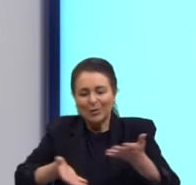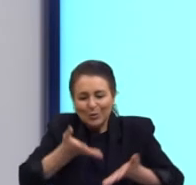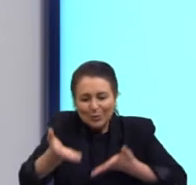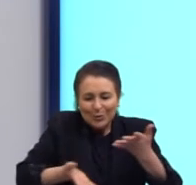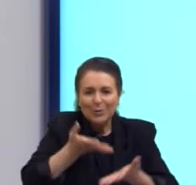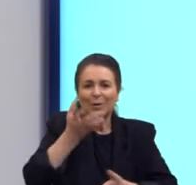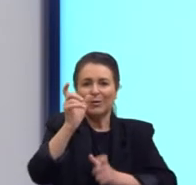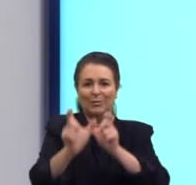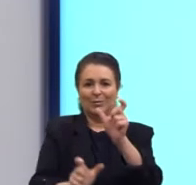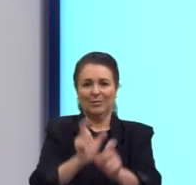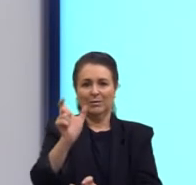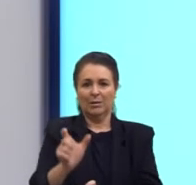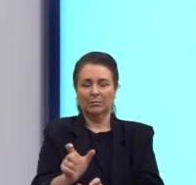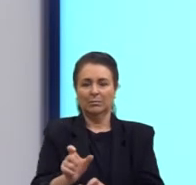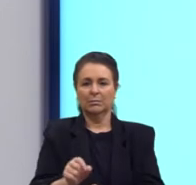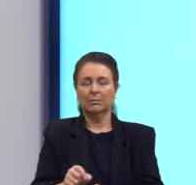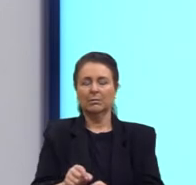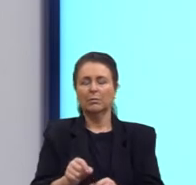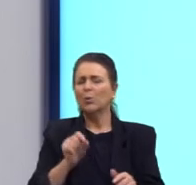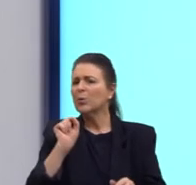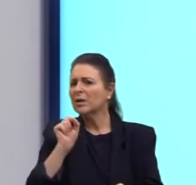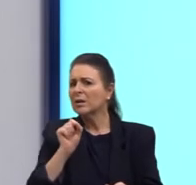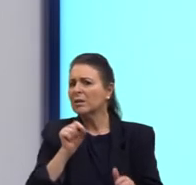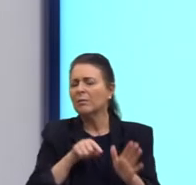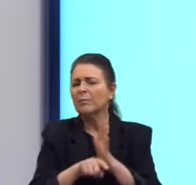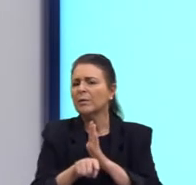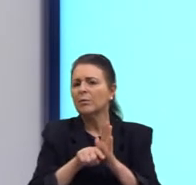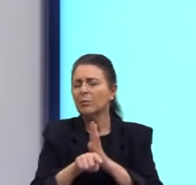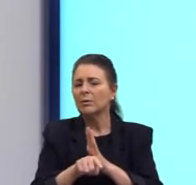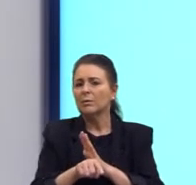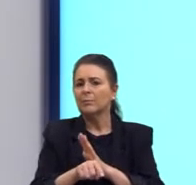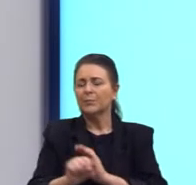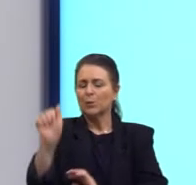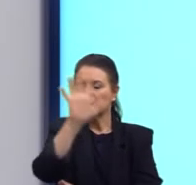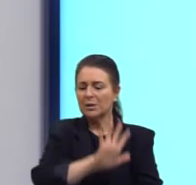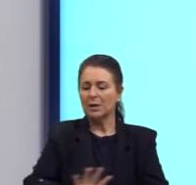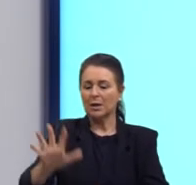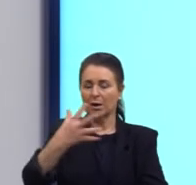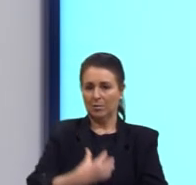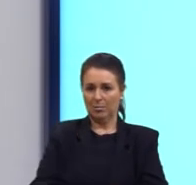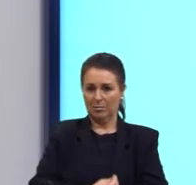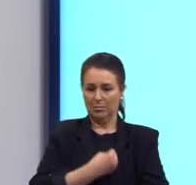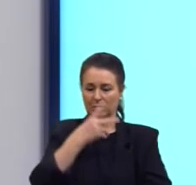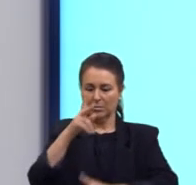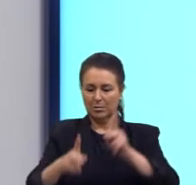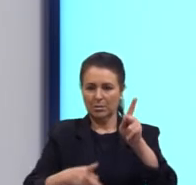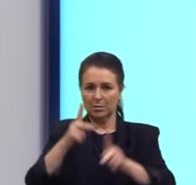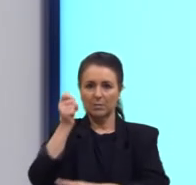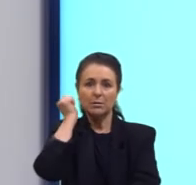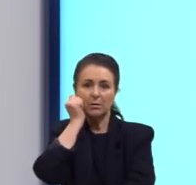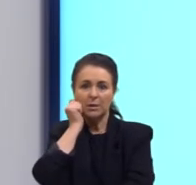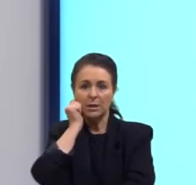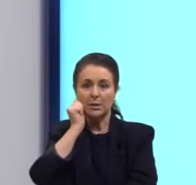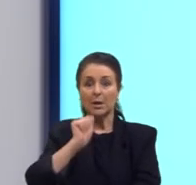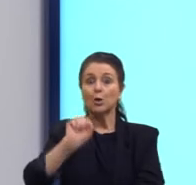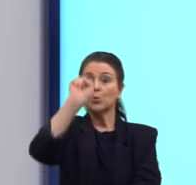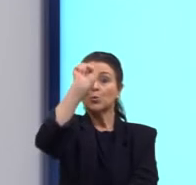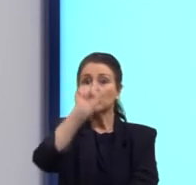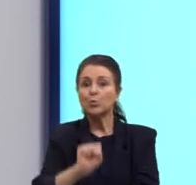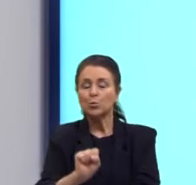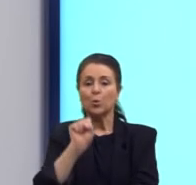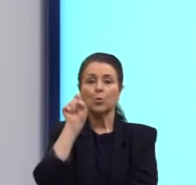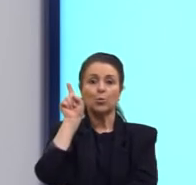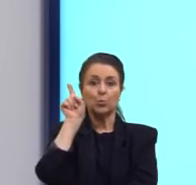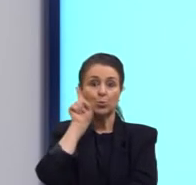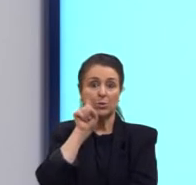Vamos ver o que ele quer saber sobre esse discurso. O cenário vivenciado pela população negra no sul dos Estados Unidos nos anos